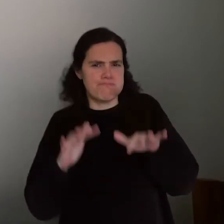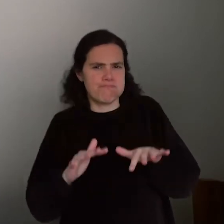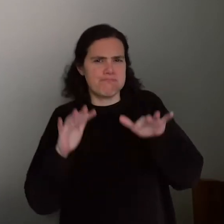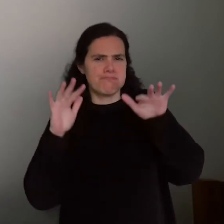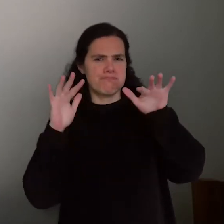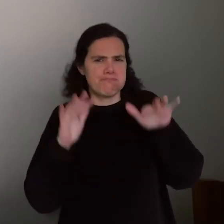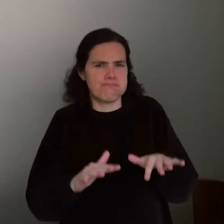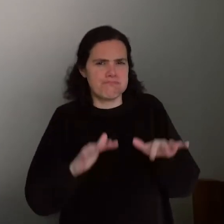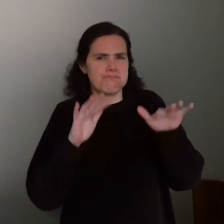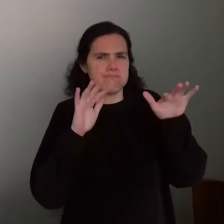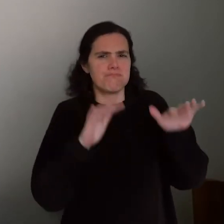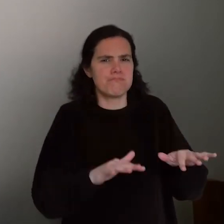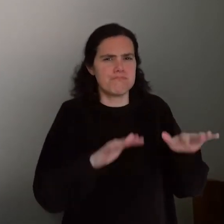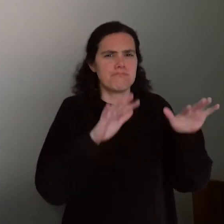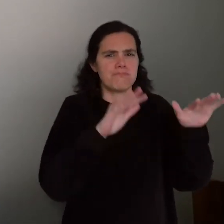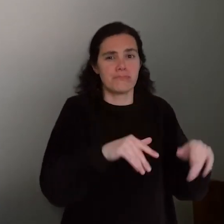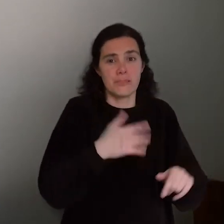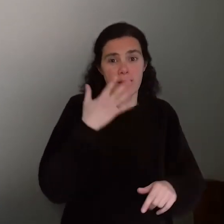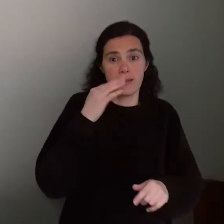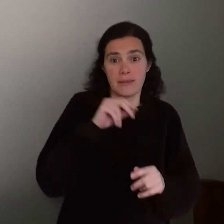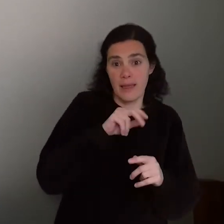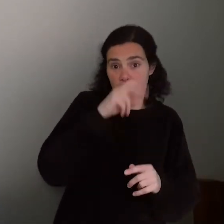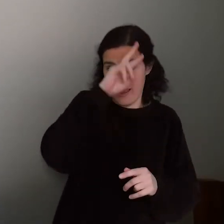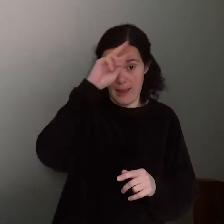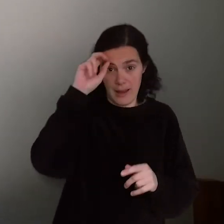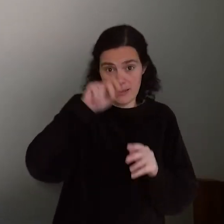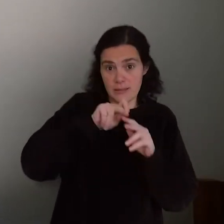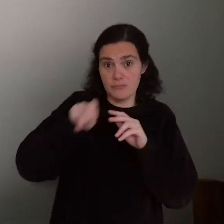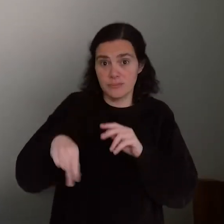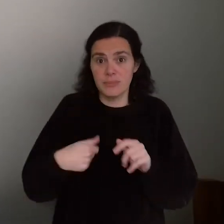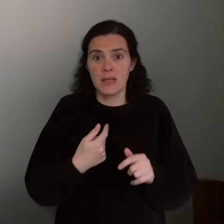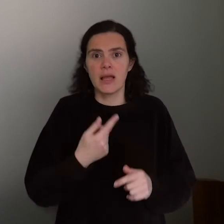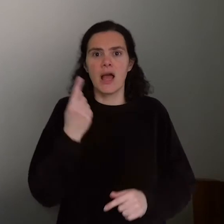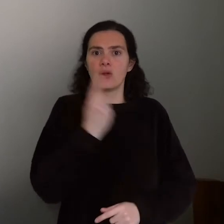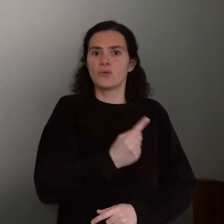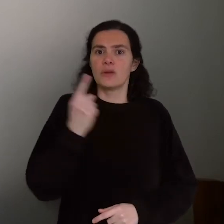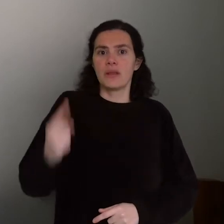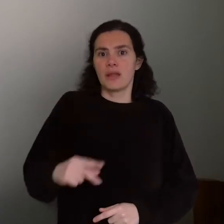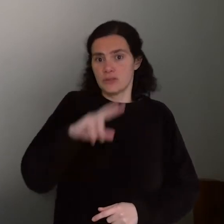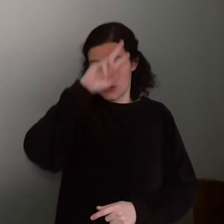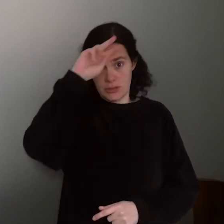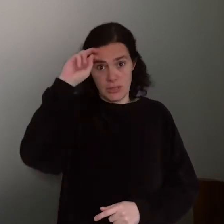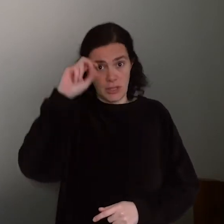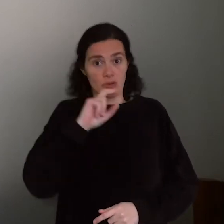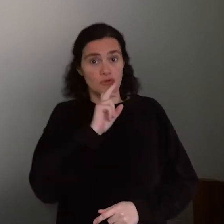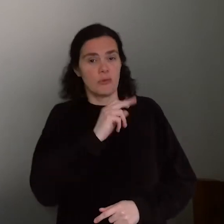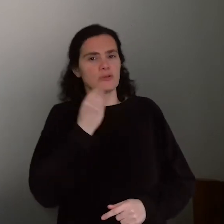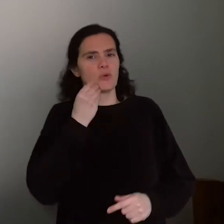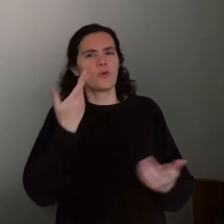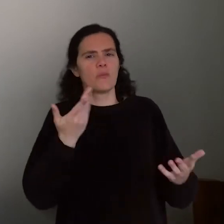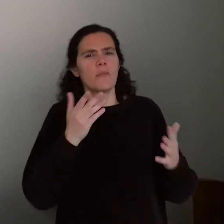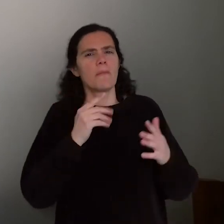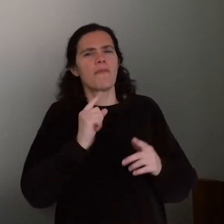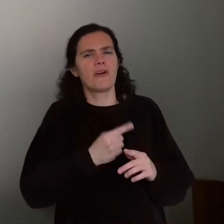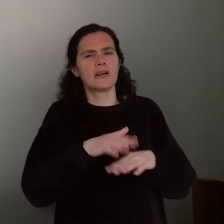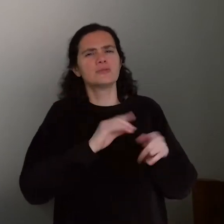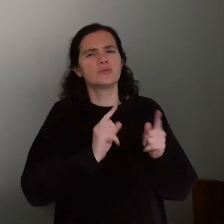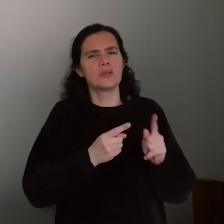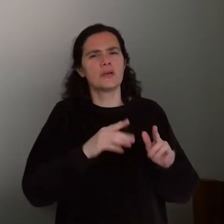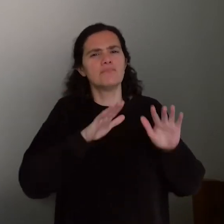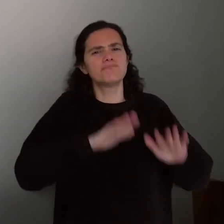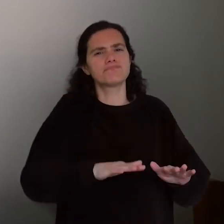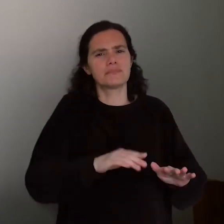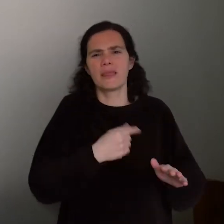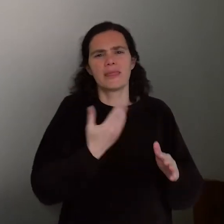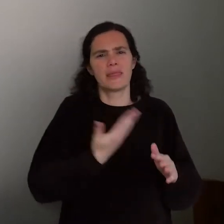tentar atravessar para a Grécia. As autoridades gregas, como resposta, suspenderam temporariamente o